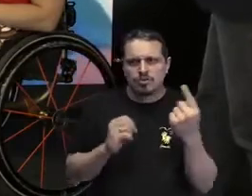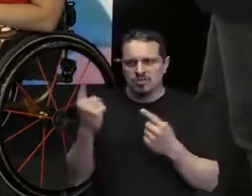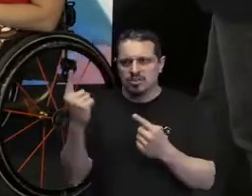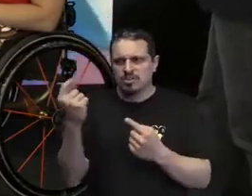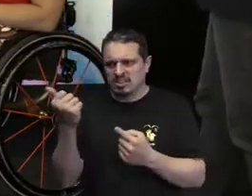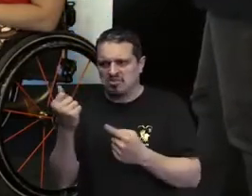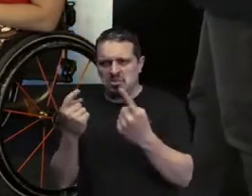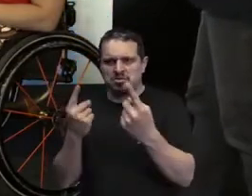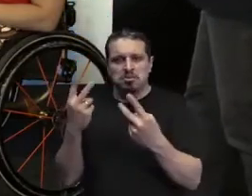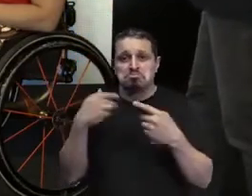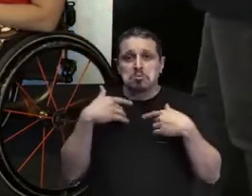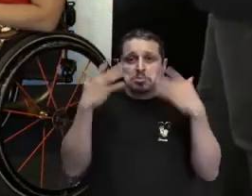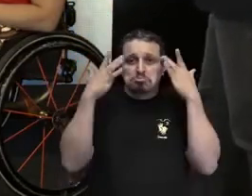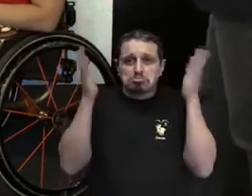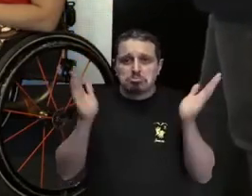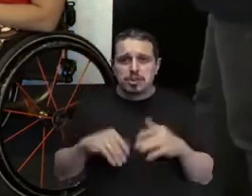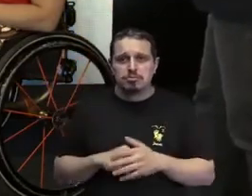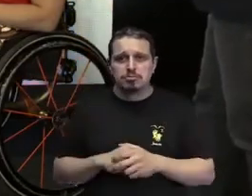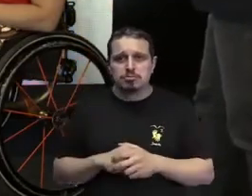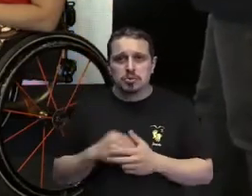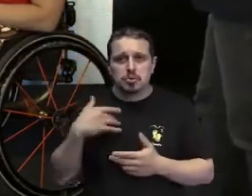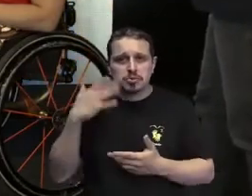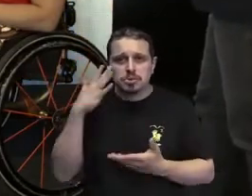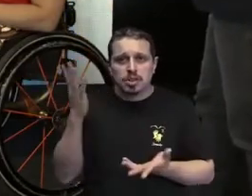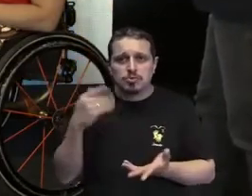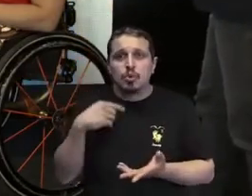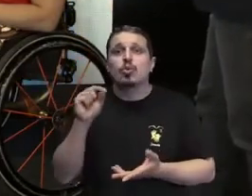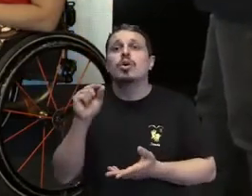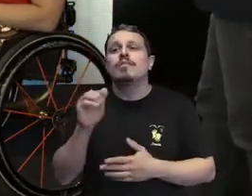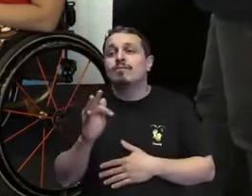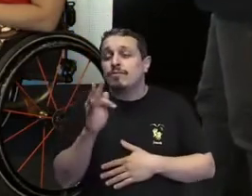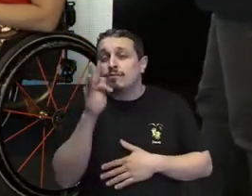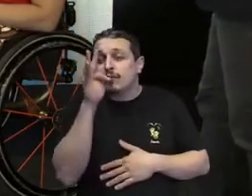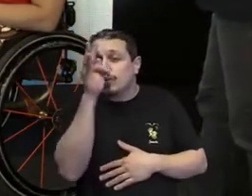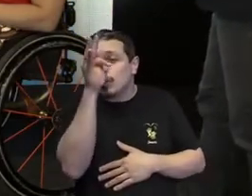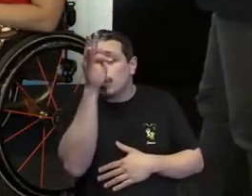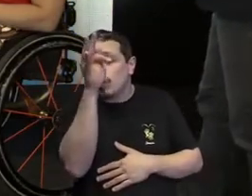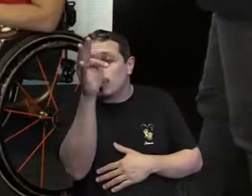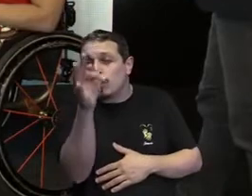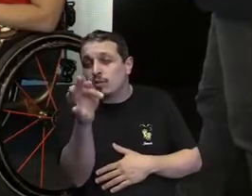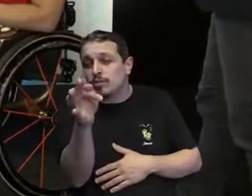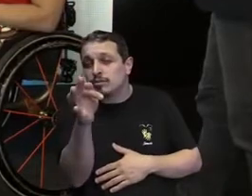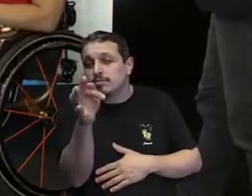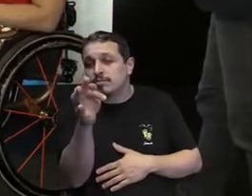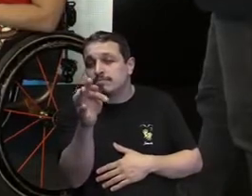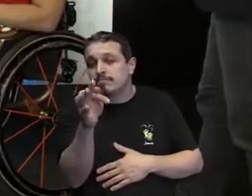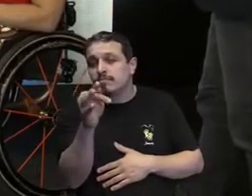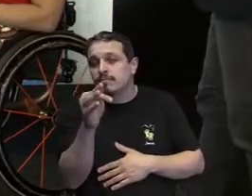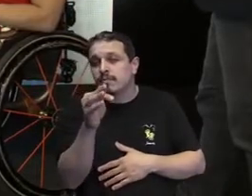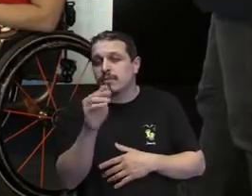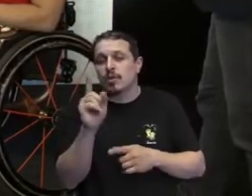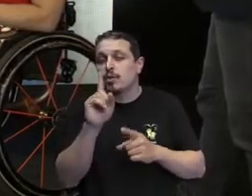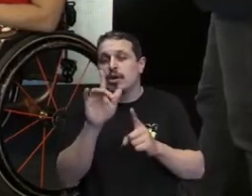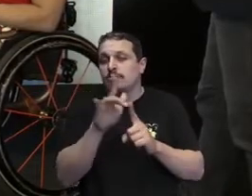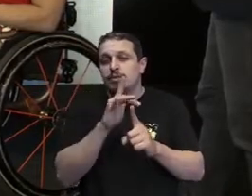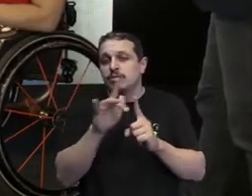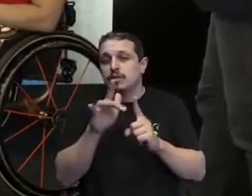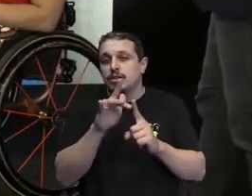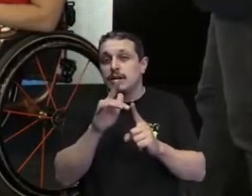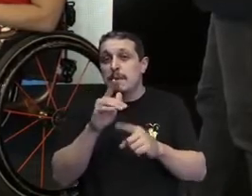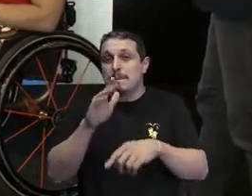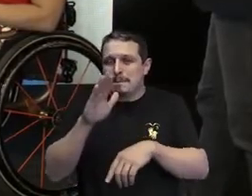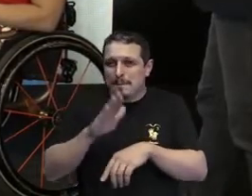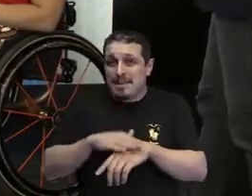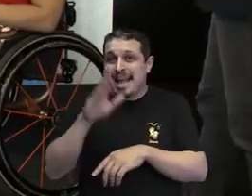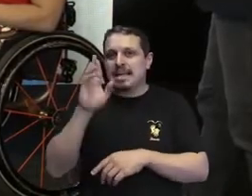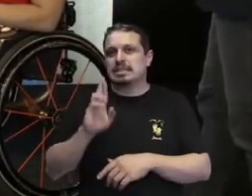Então, isso me... Pra mim, um futuro que a gente não tenha tanto capacitismo é um futuro com representatividade. E é um